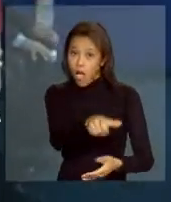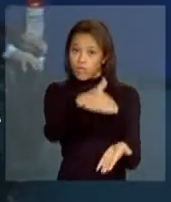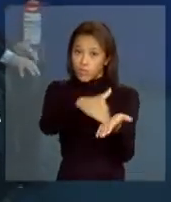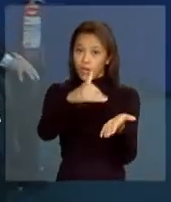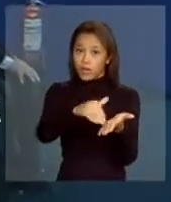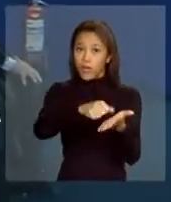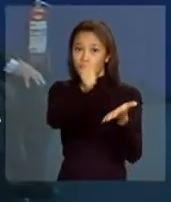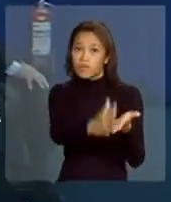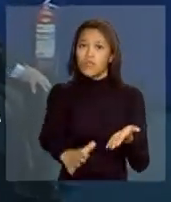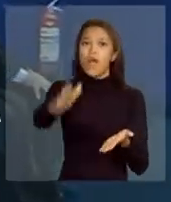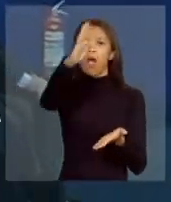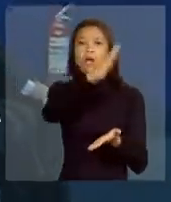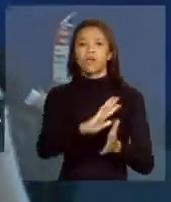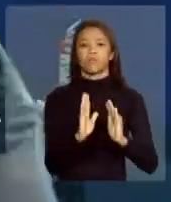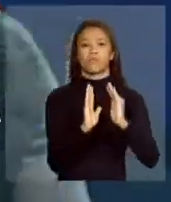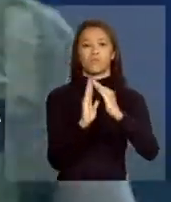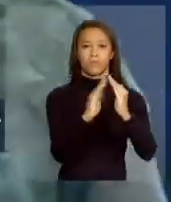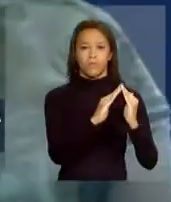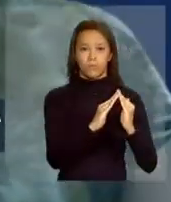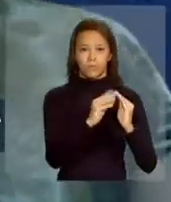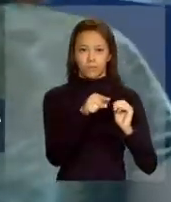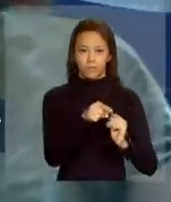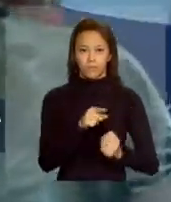Nacional de Habitação.